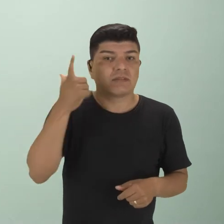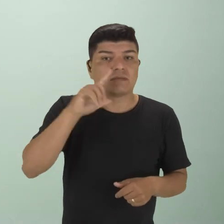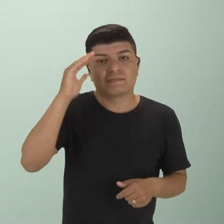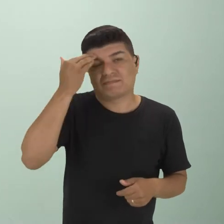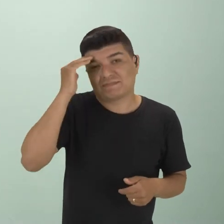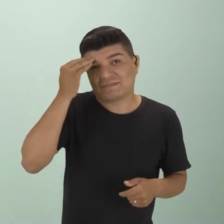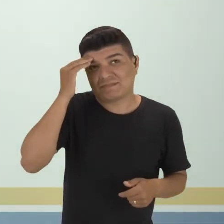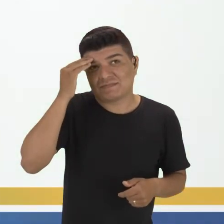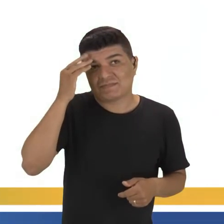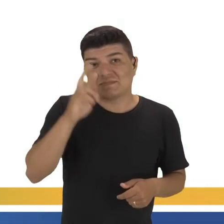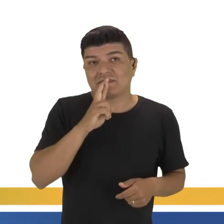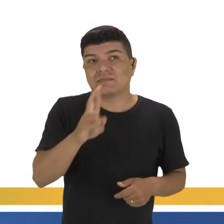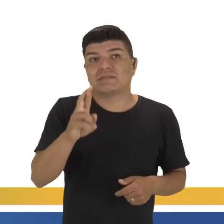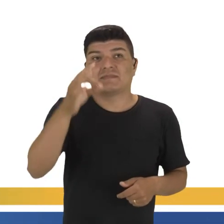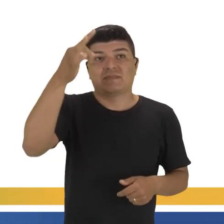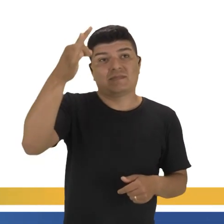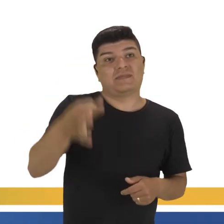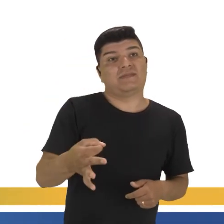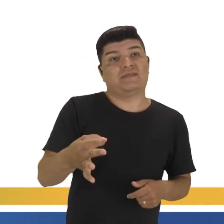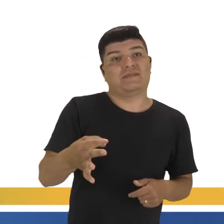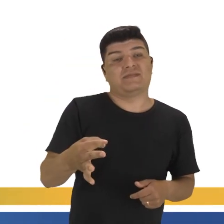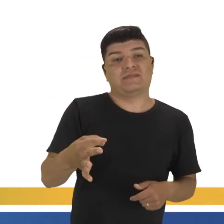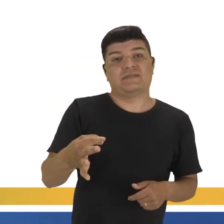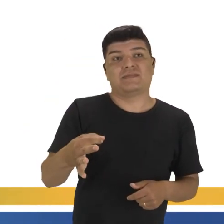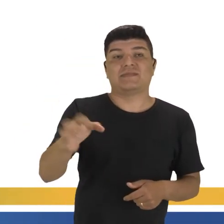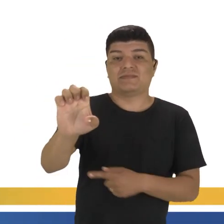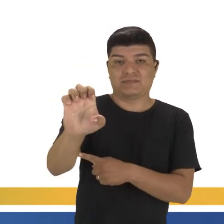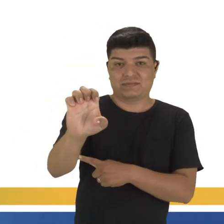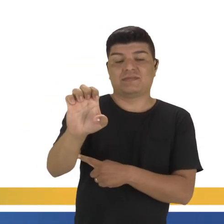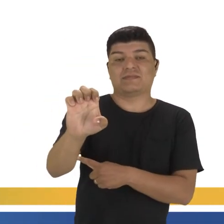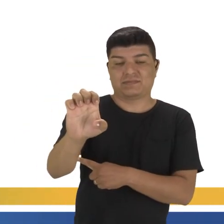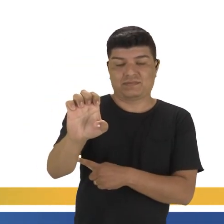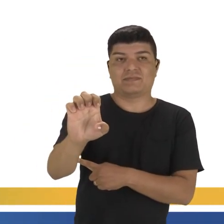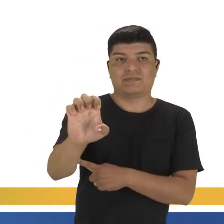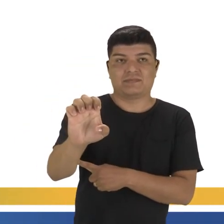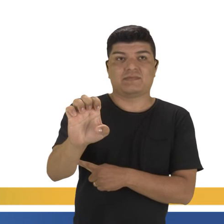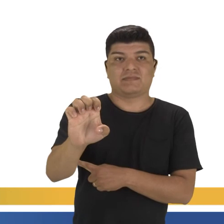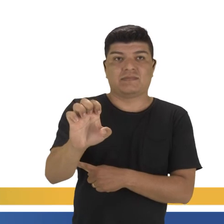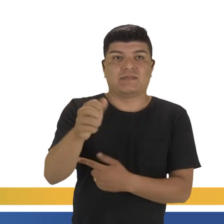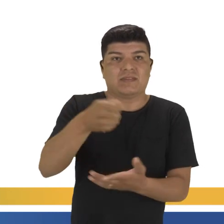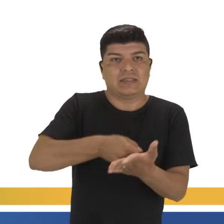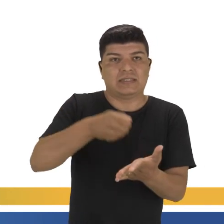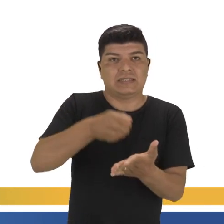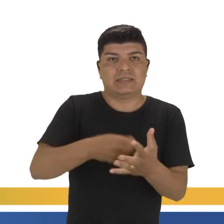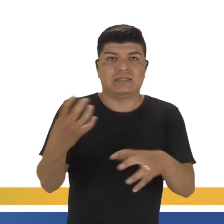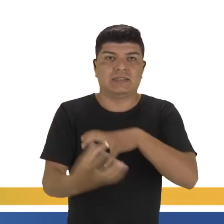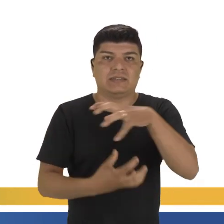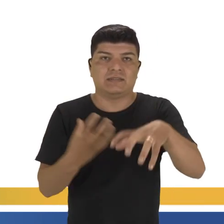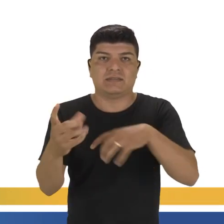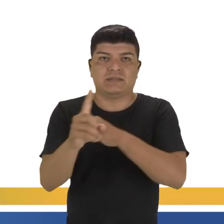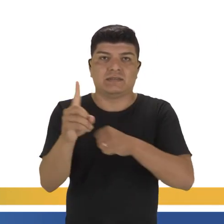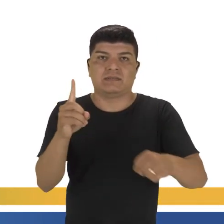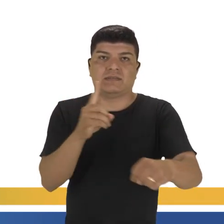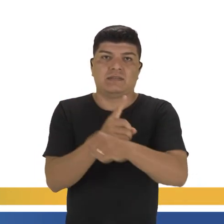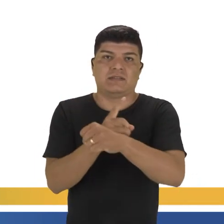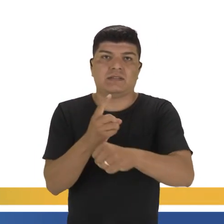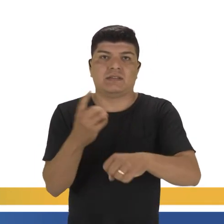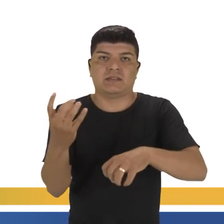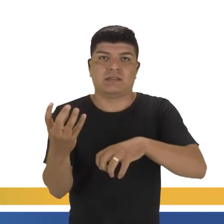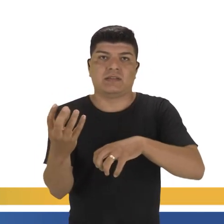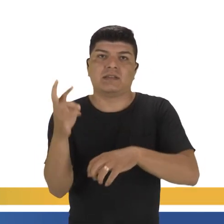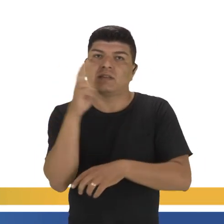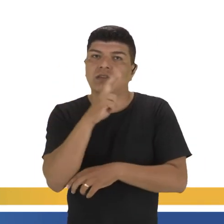interpretar. Olhada aí na resposta. A resposta é a letra E. A consolidação da Revolução Socialista na Rússia Soviética.